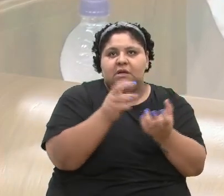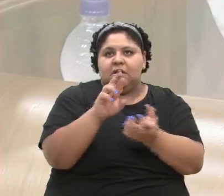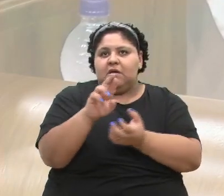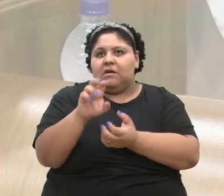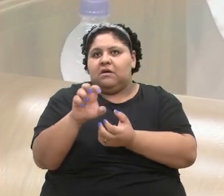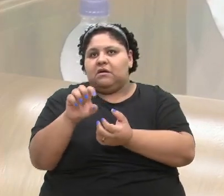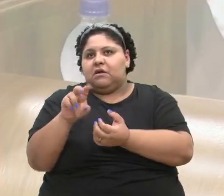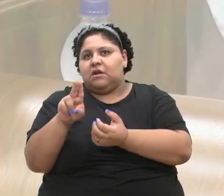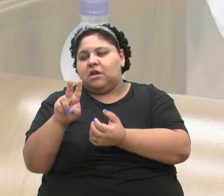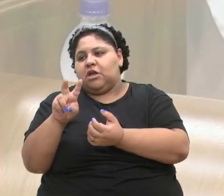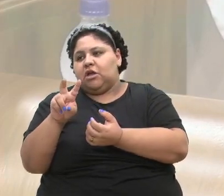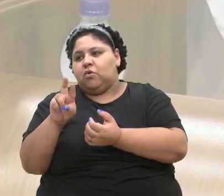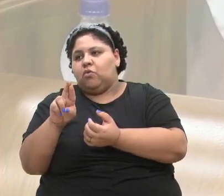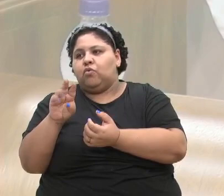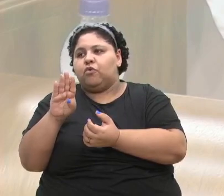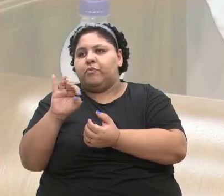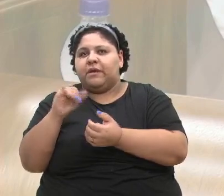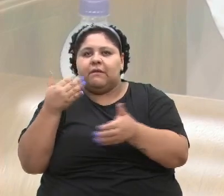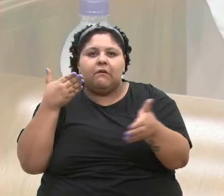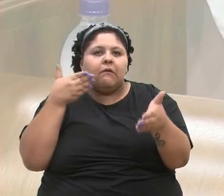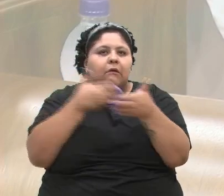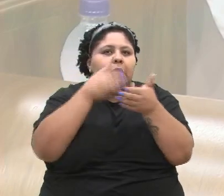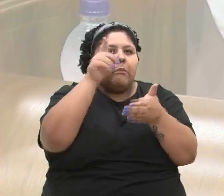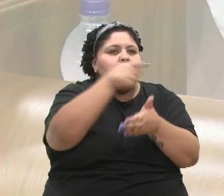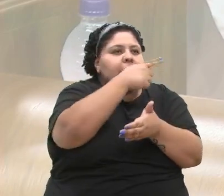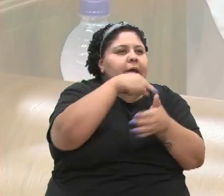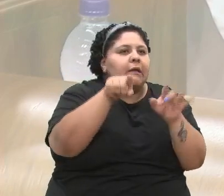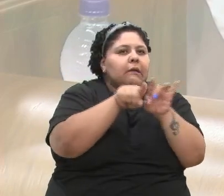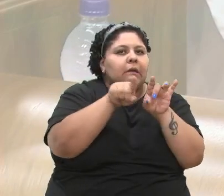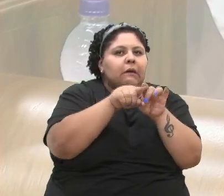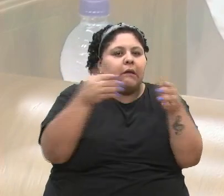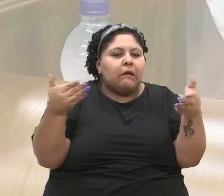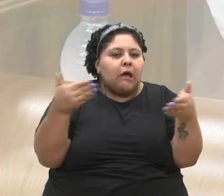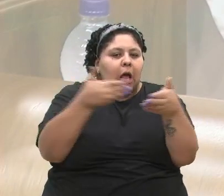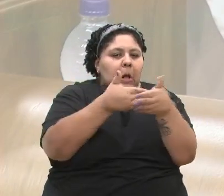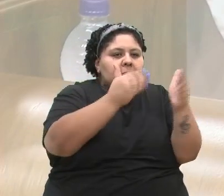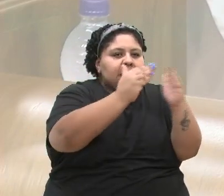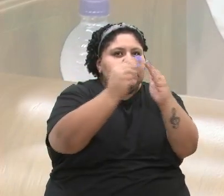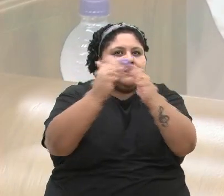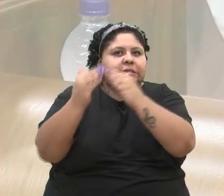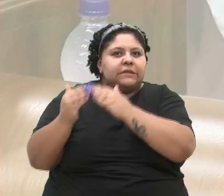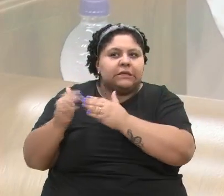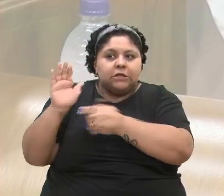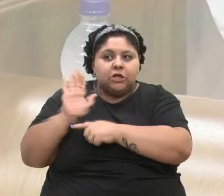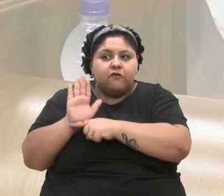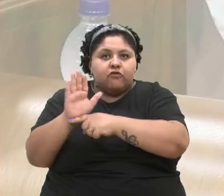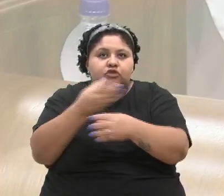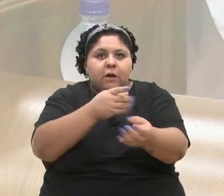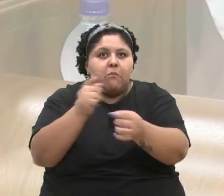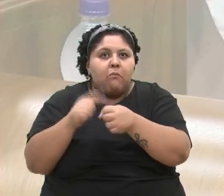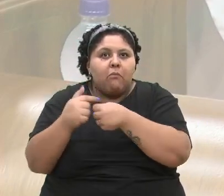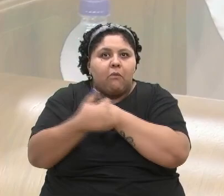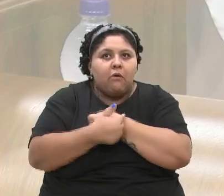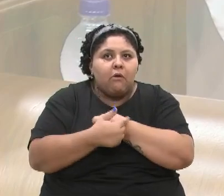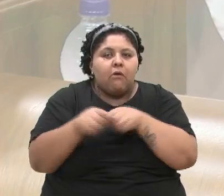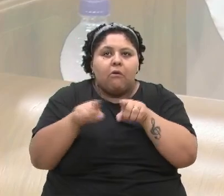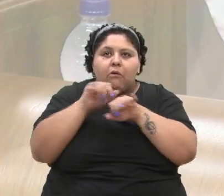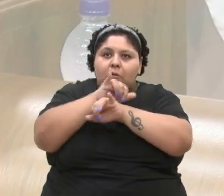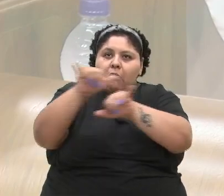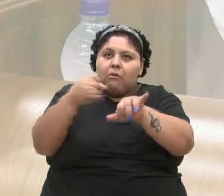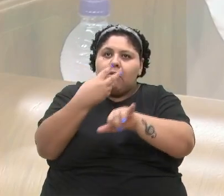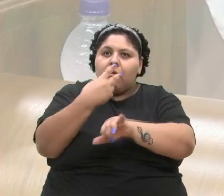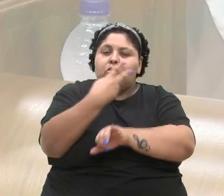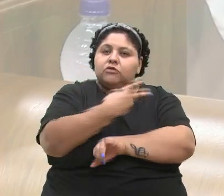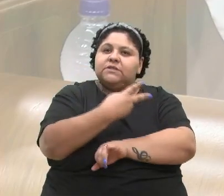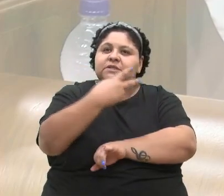interdições, então, estão chegando aí os kit casas, que vão servir muito à cidade. Também, uma notícia boa, 227 casas